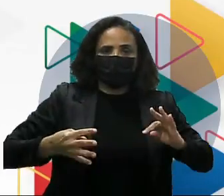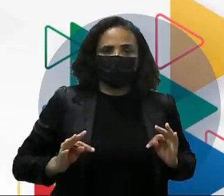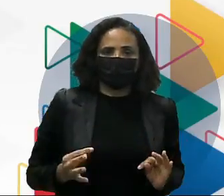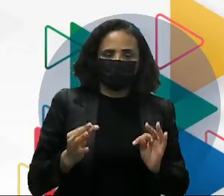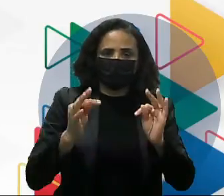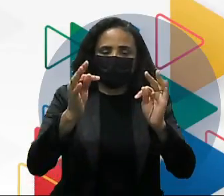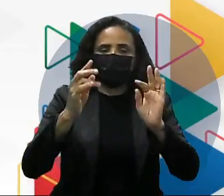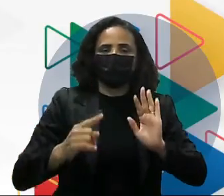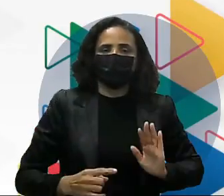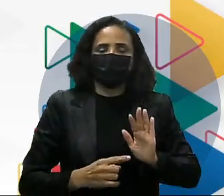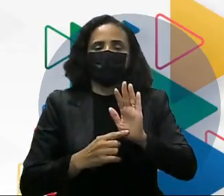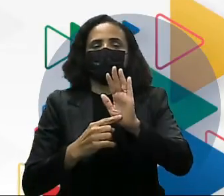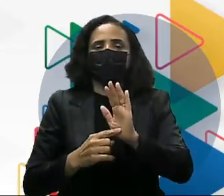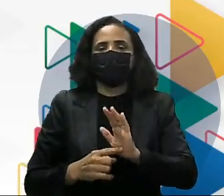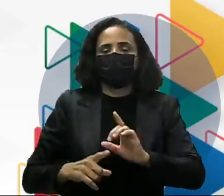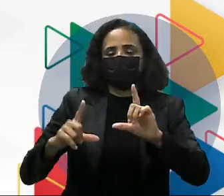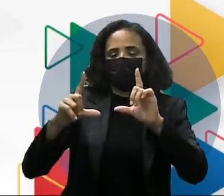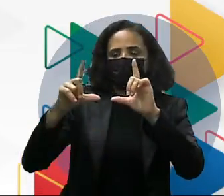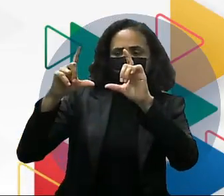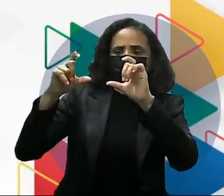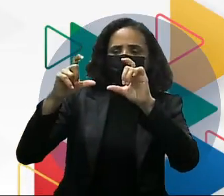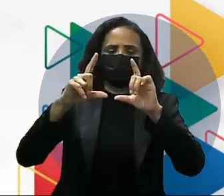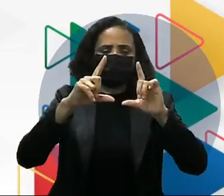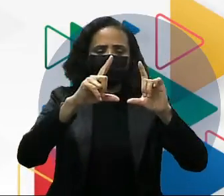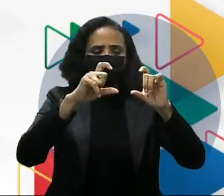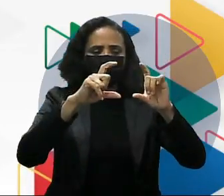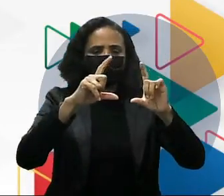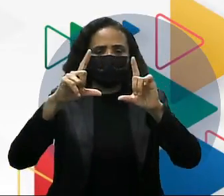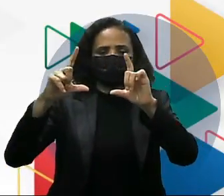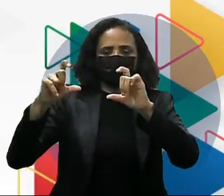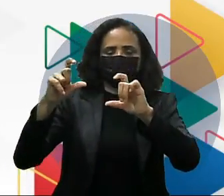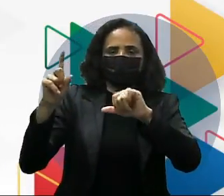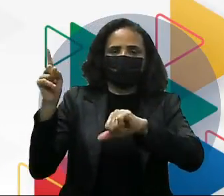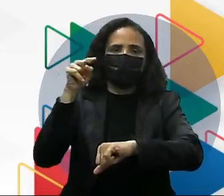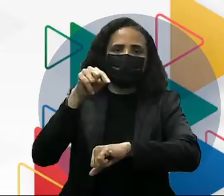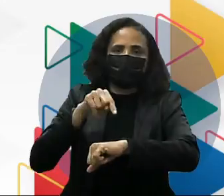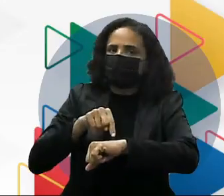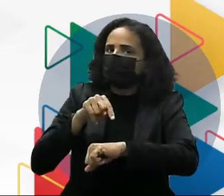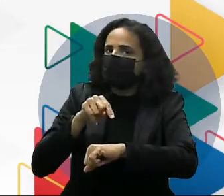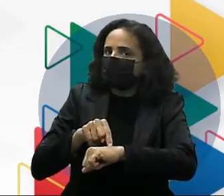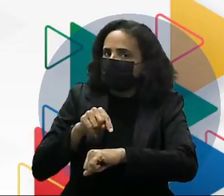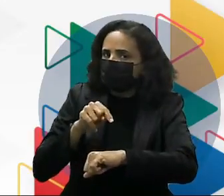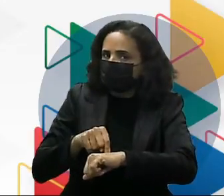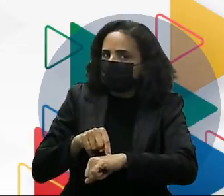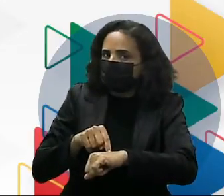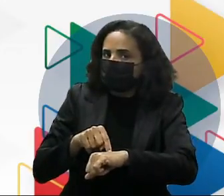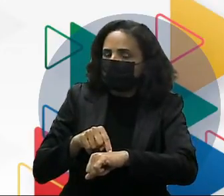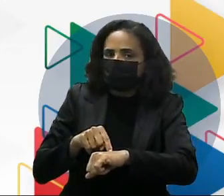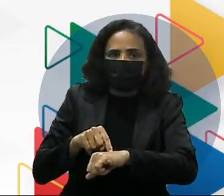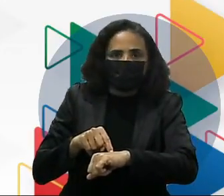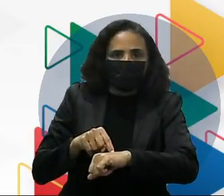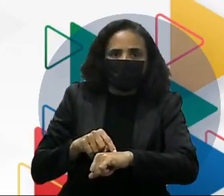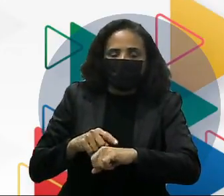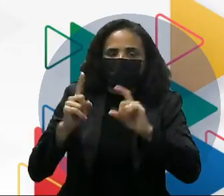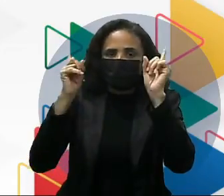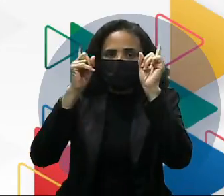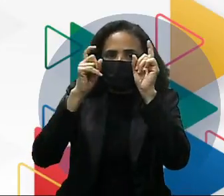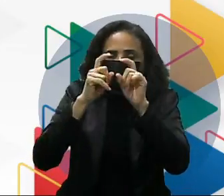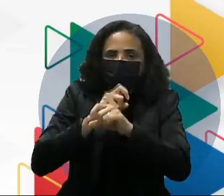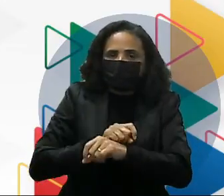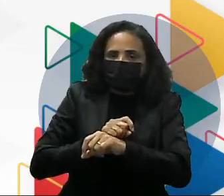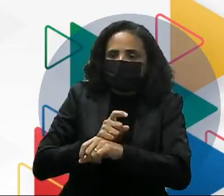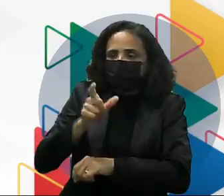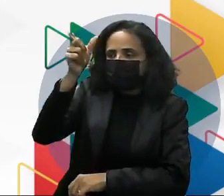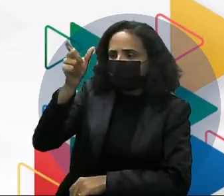mostrar, ao postar algo. Até no momento tão crítico, ele está lá querendo